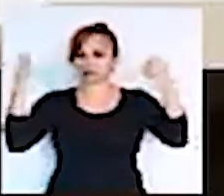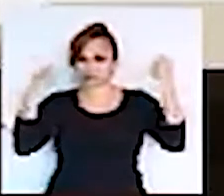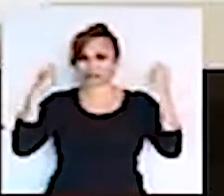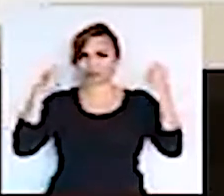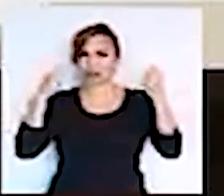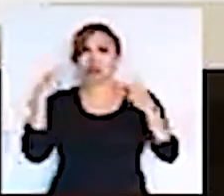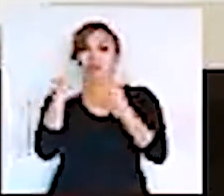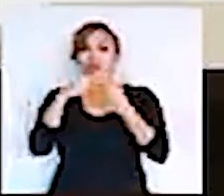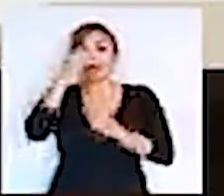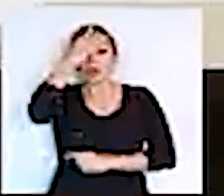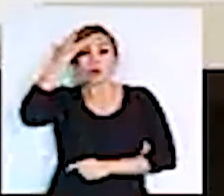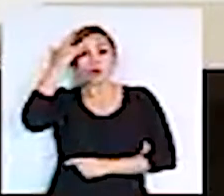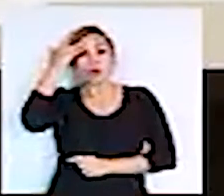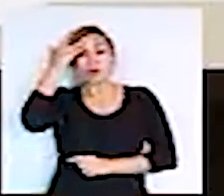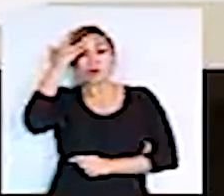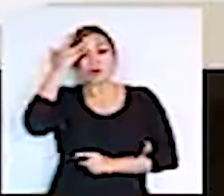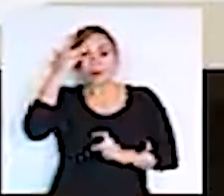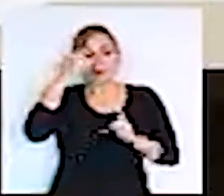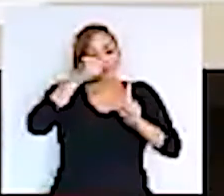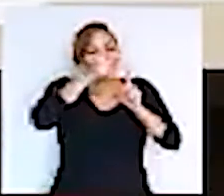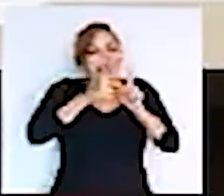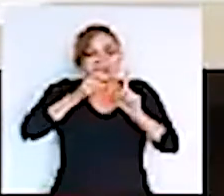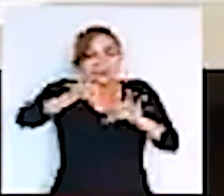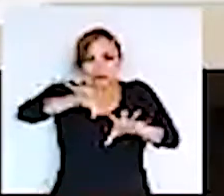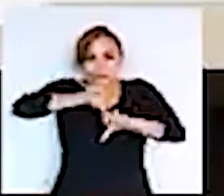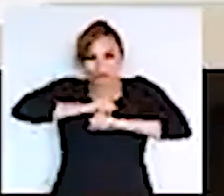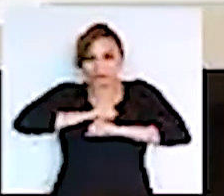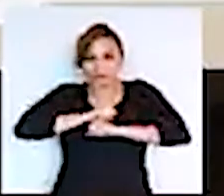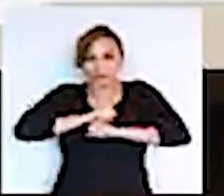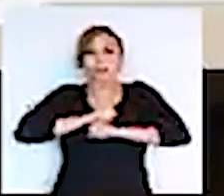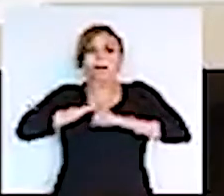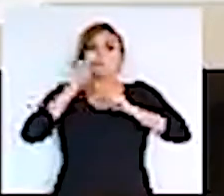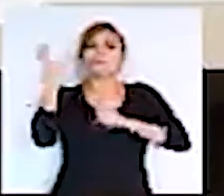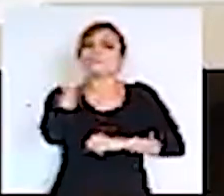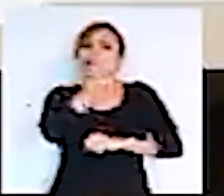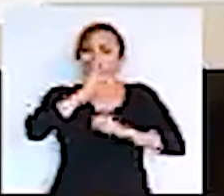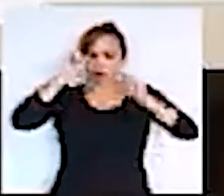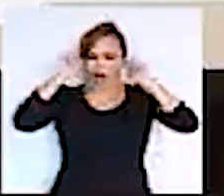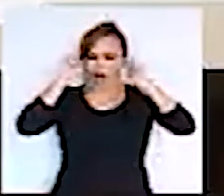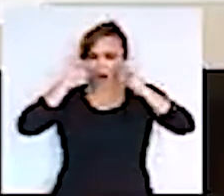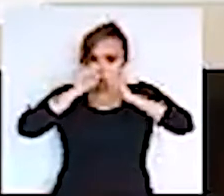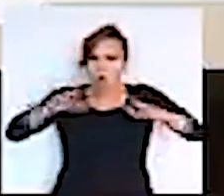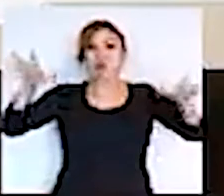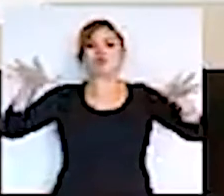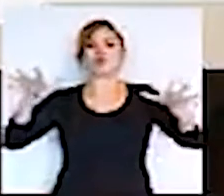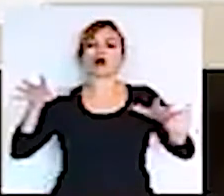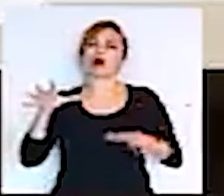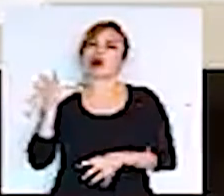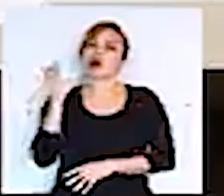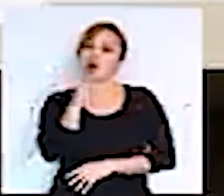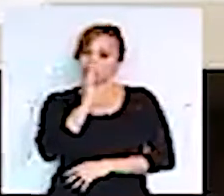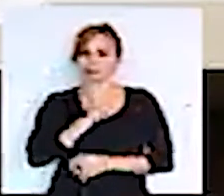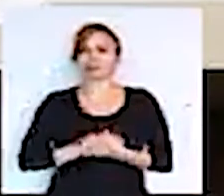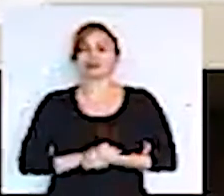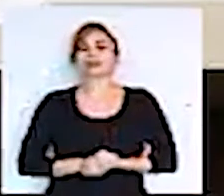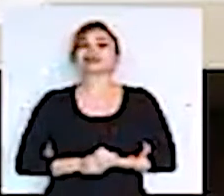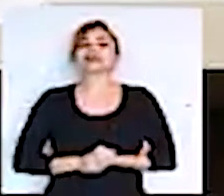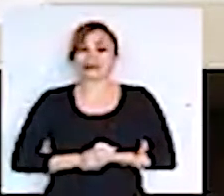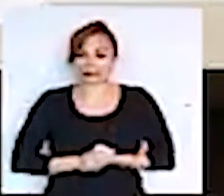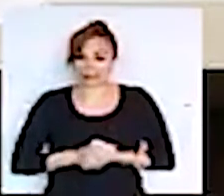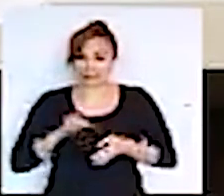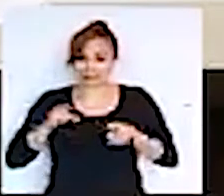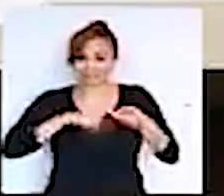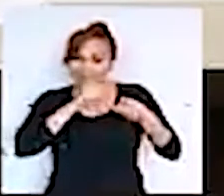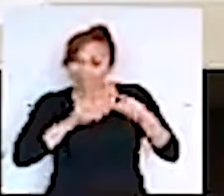pode contaminar muitas outras pessoas ali nesses lugares. Outra coisa importante, as pessoas devem evitar cumprimentar as outras